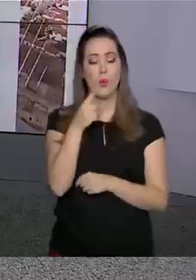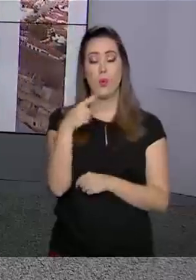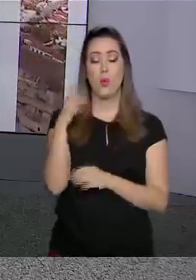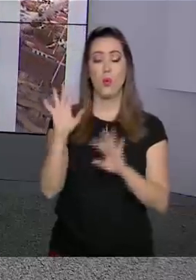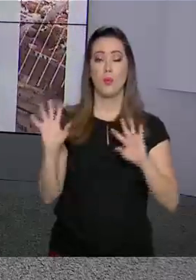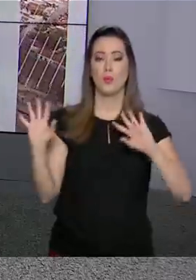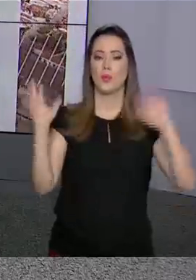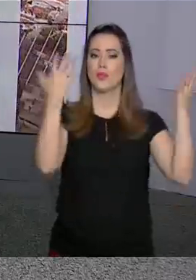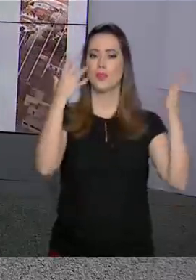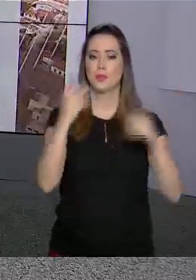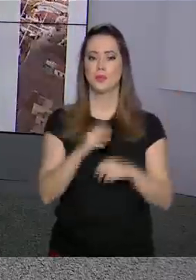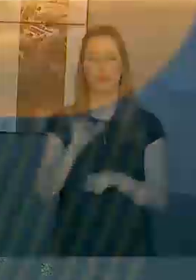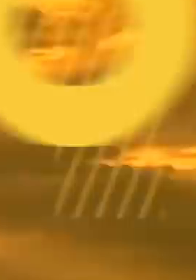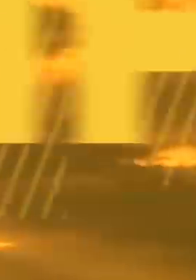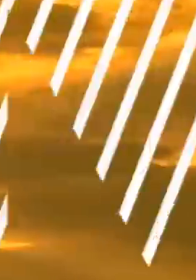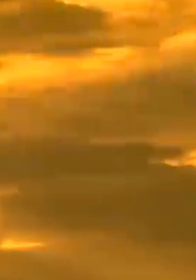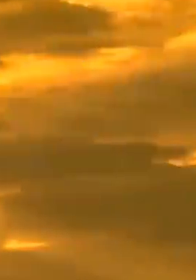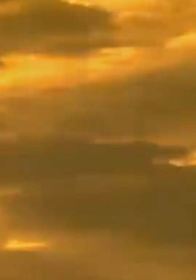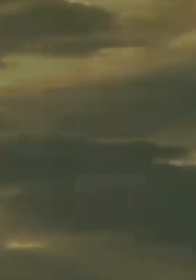algumas capitais.